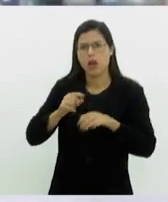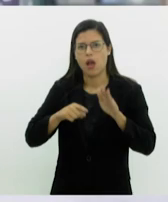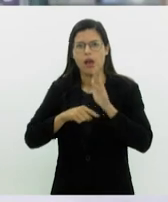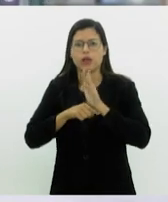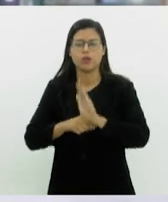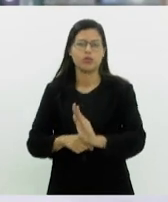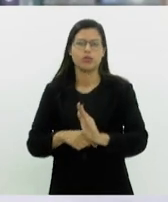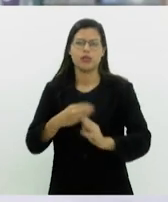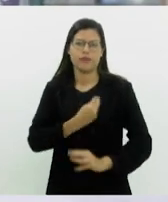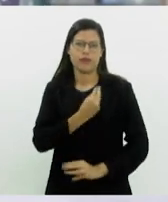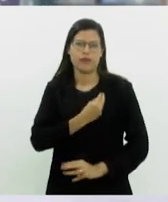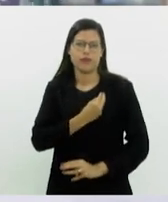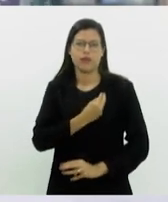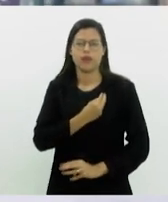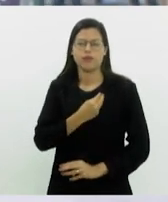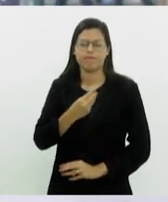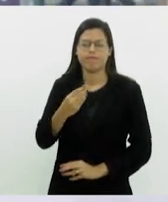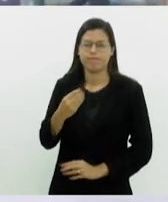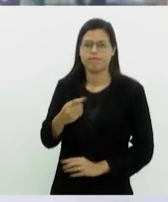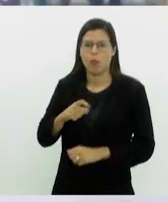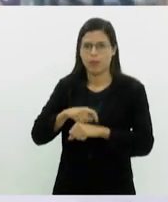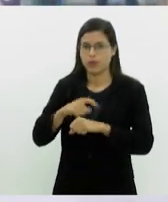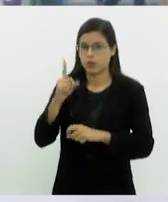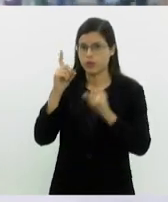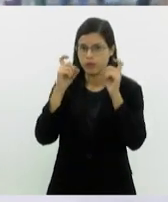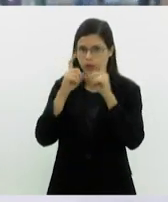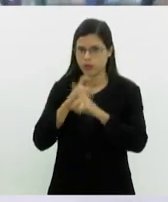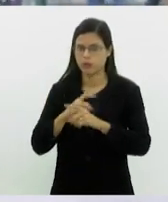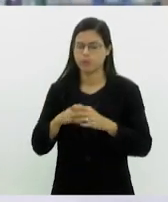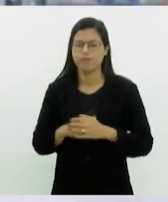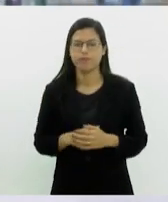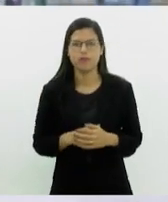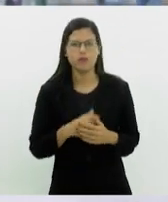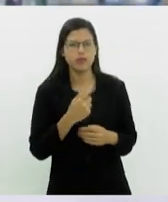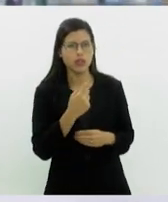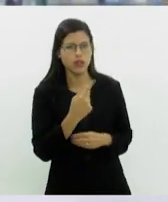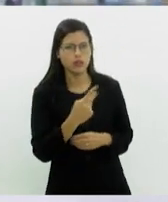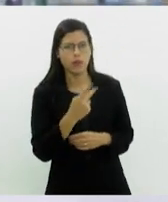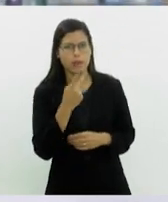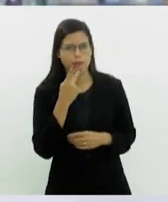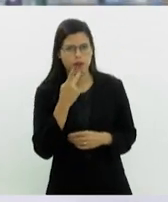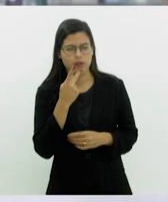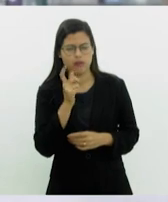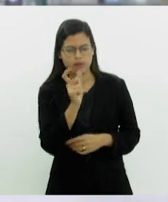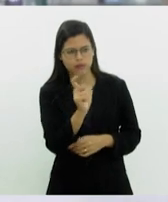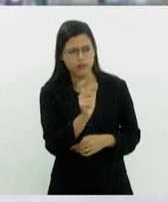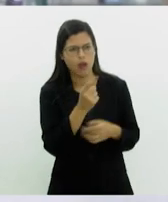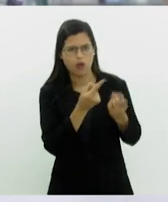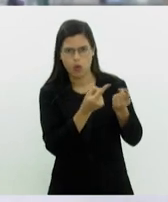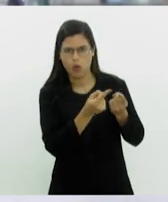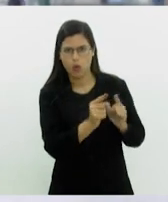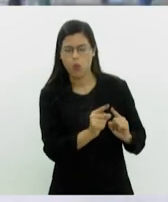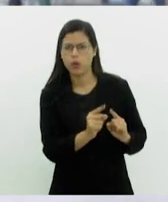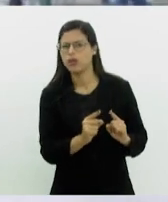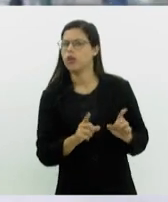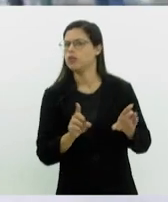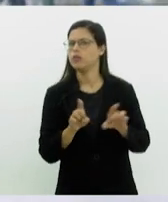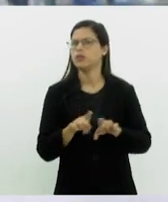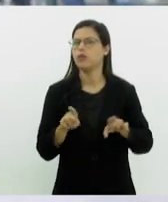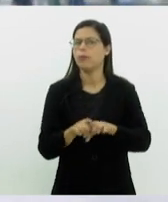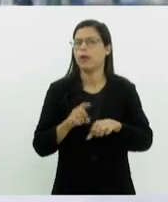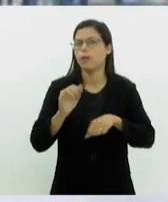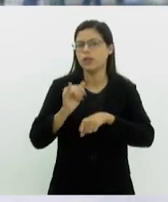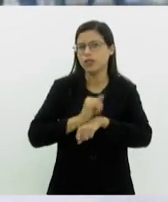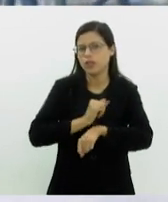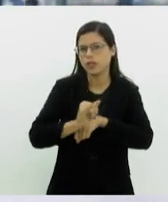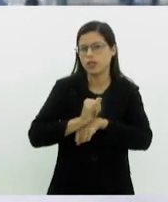passar por esses momentos difíceis. Em cima da palavra que você usou, combativo, há também o momento de uma forma de ajudar, não só com